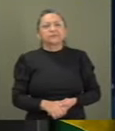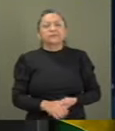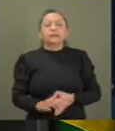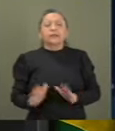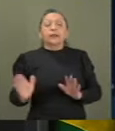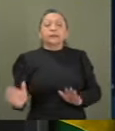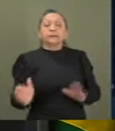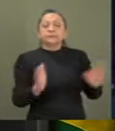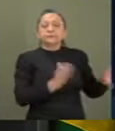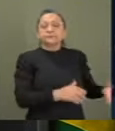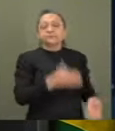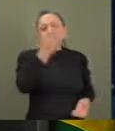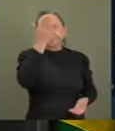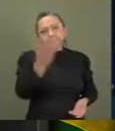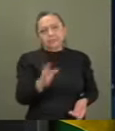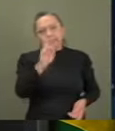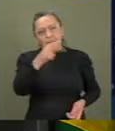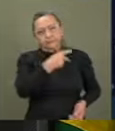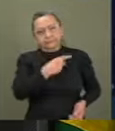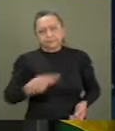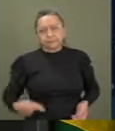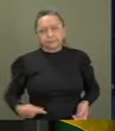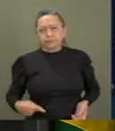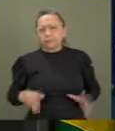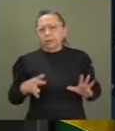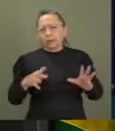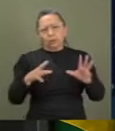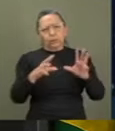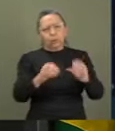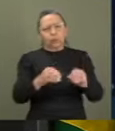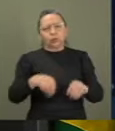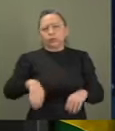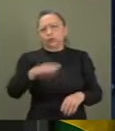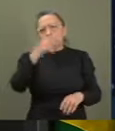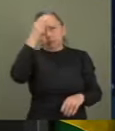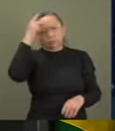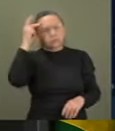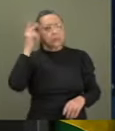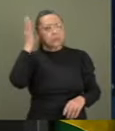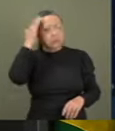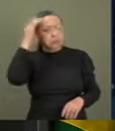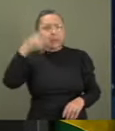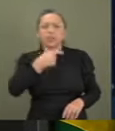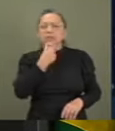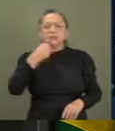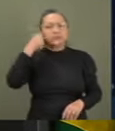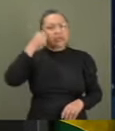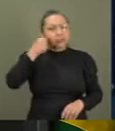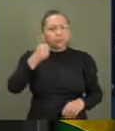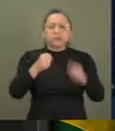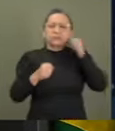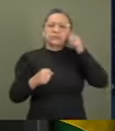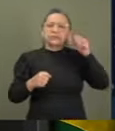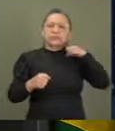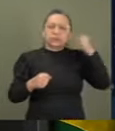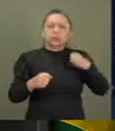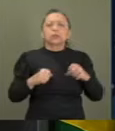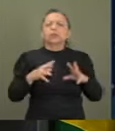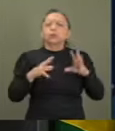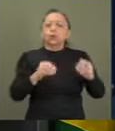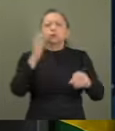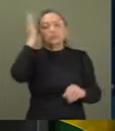presidente, todo mundo sabe aqui, senador Cleitinho, senador Ciro, que eu defendo